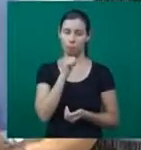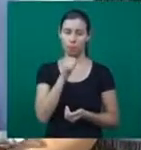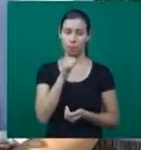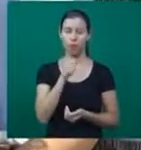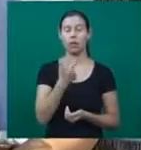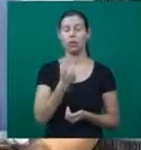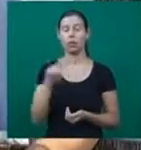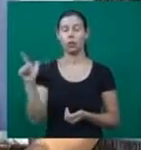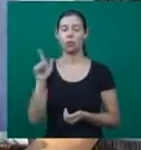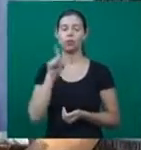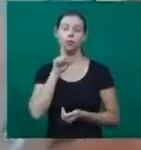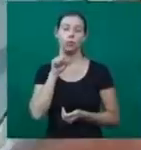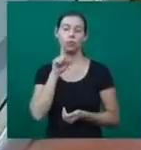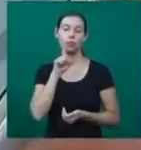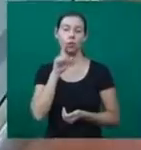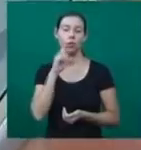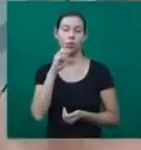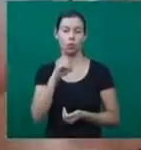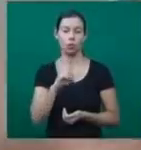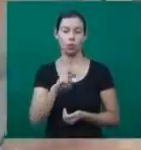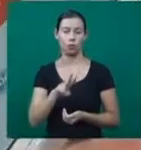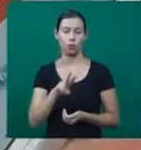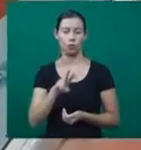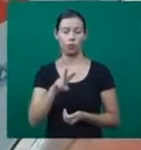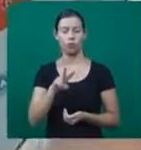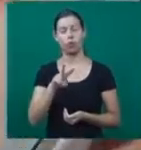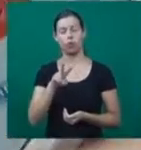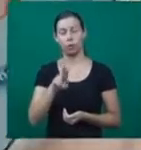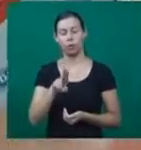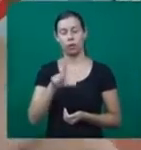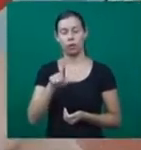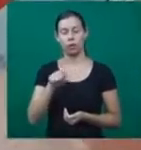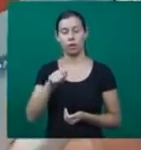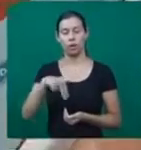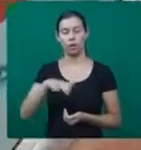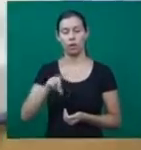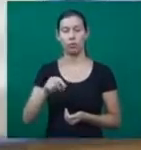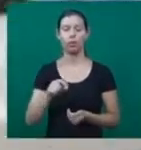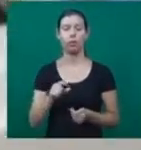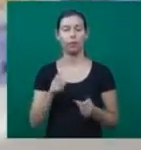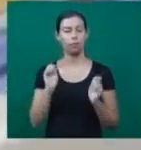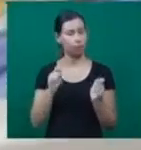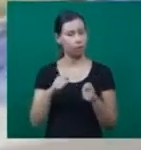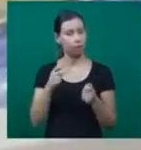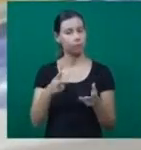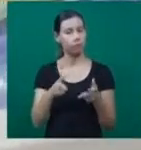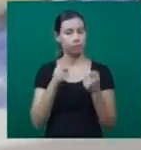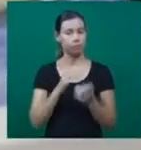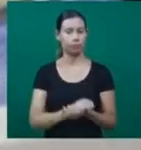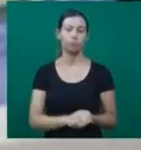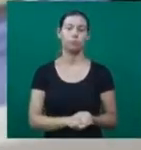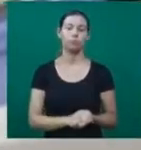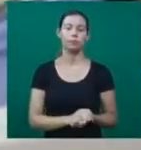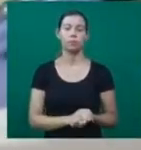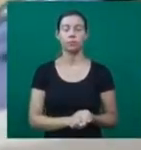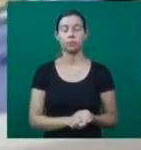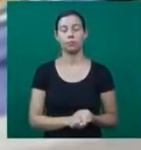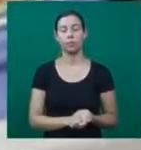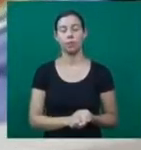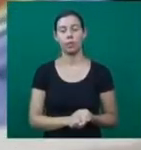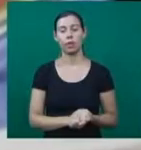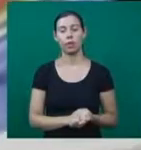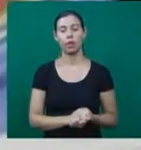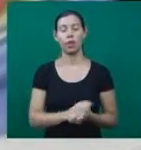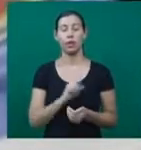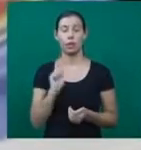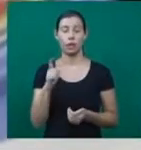com base no aplicativo. Além de fazer o controle pelo aplicativo, ela também usa um anel vaginal com baixa dosagem de